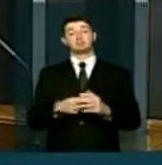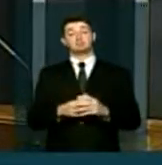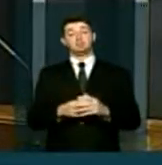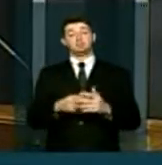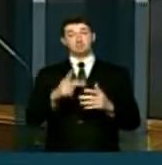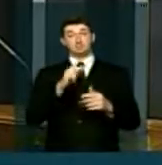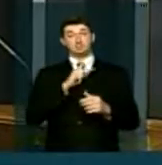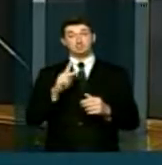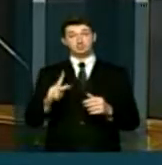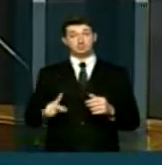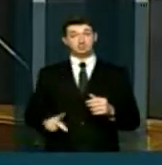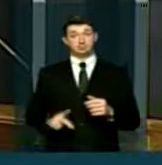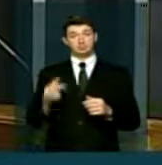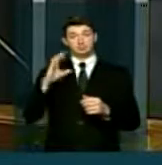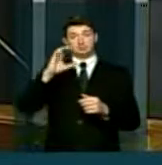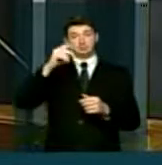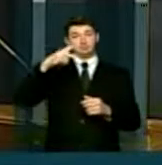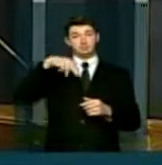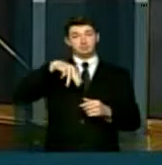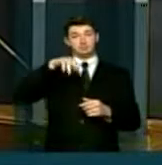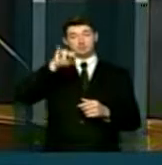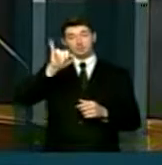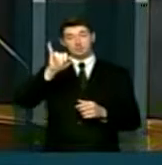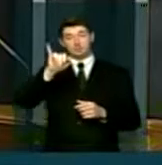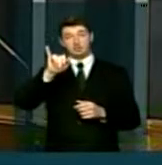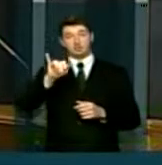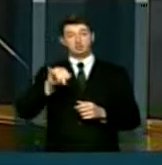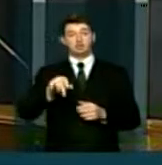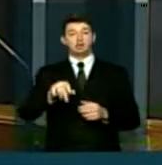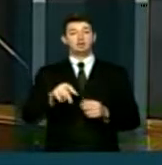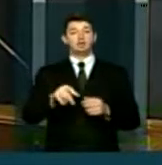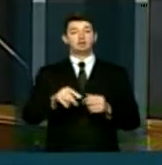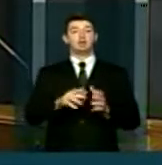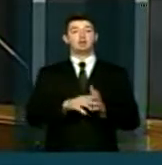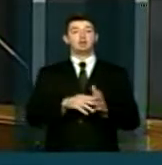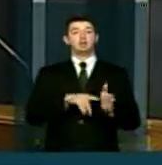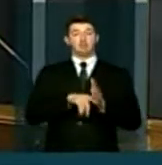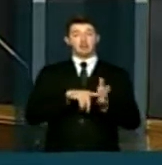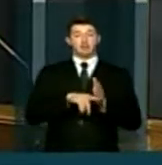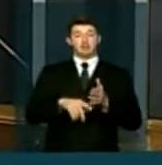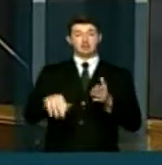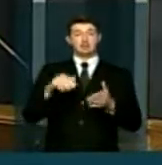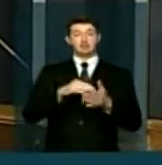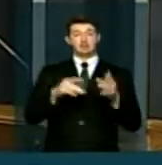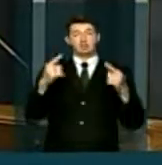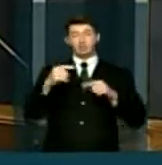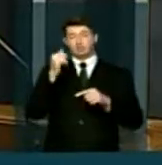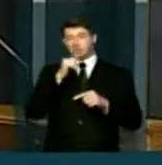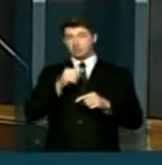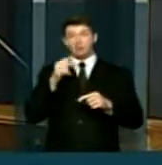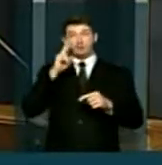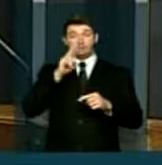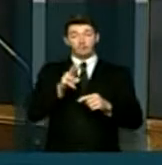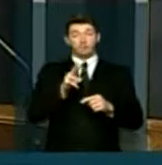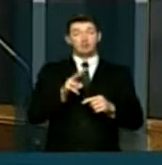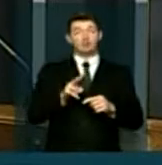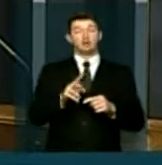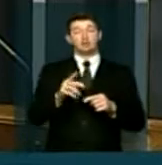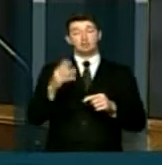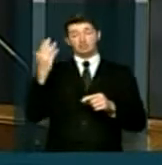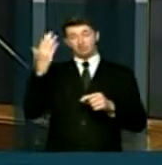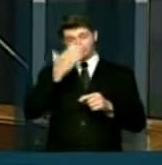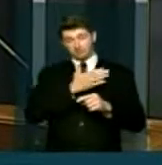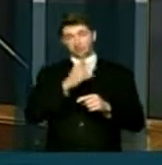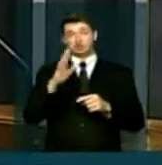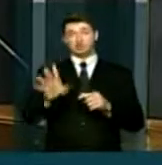presidente da CPMI de Tratamento da Violência contra a Mulher, tenham constatado a